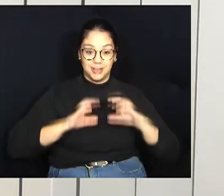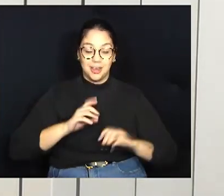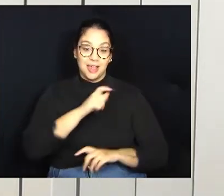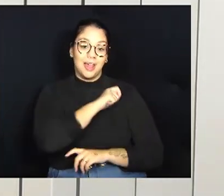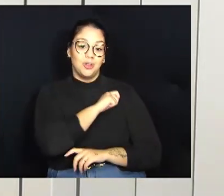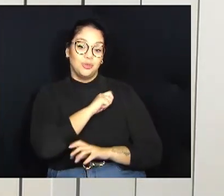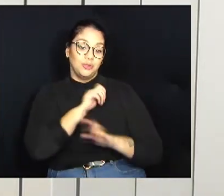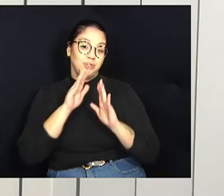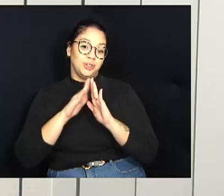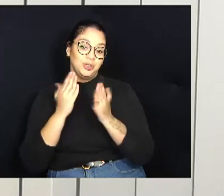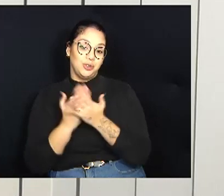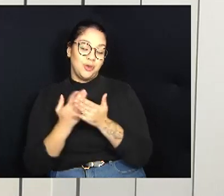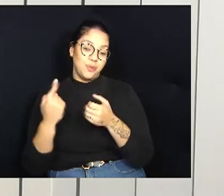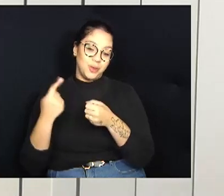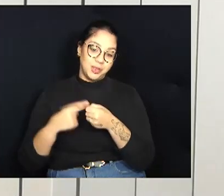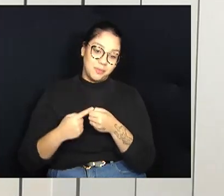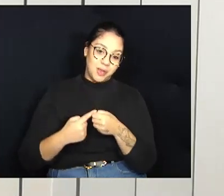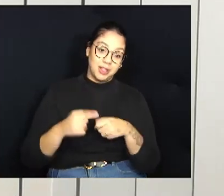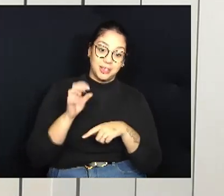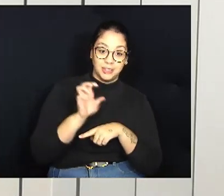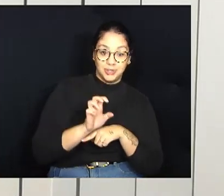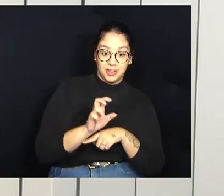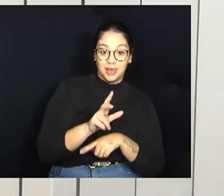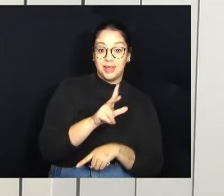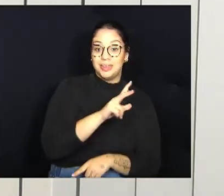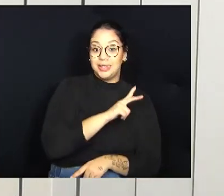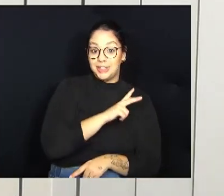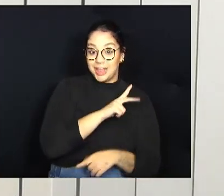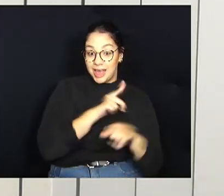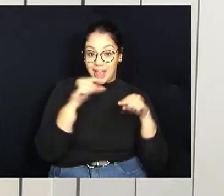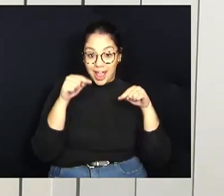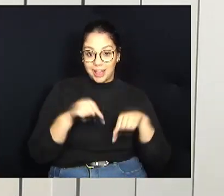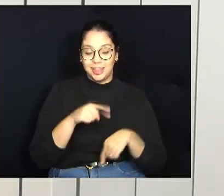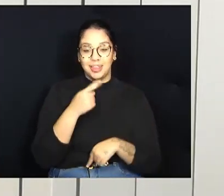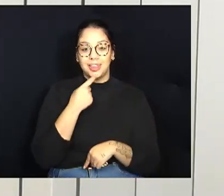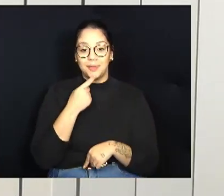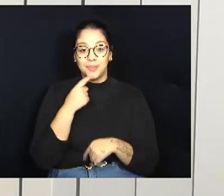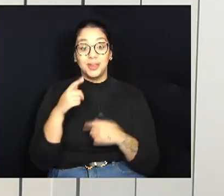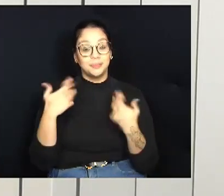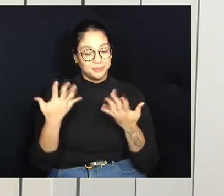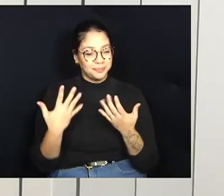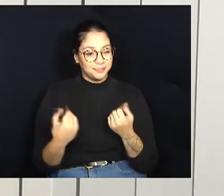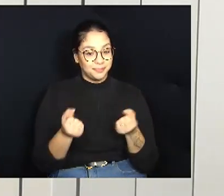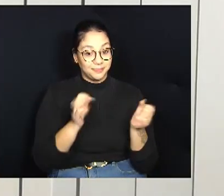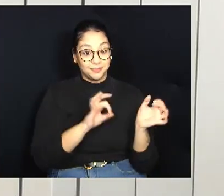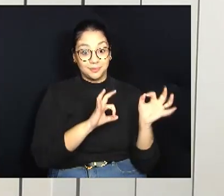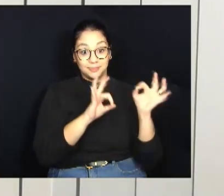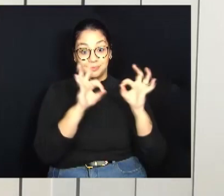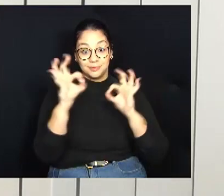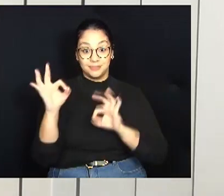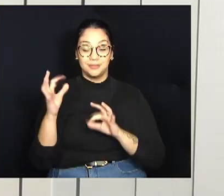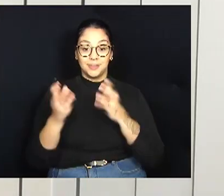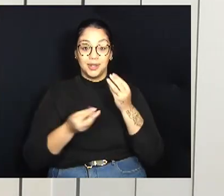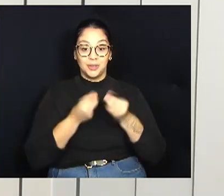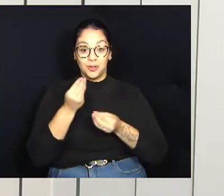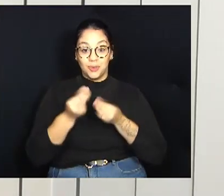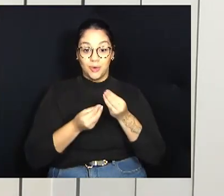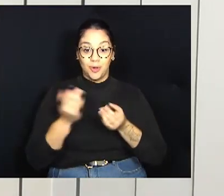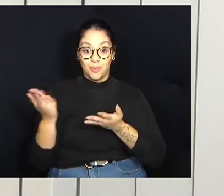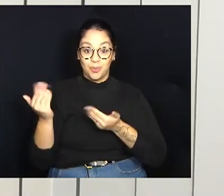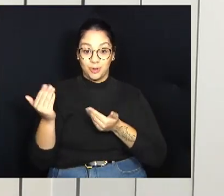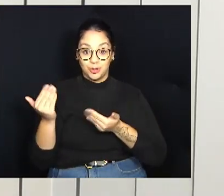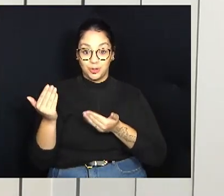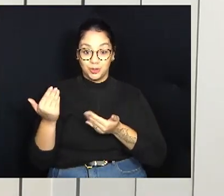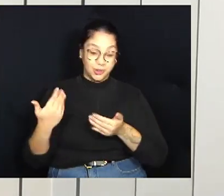municipais, estaduais, particulares aqui de Campinas. Confira agora como foi a recepção dos jovens na